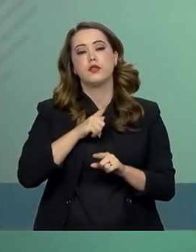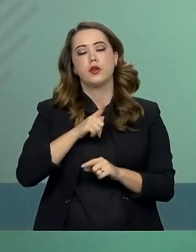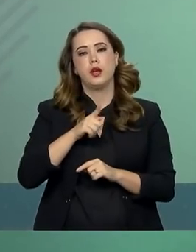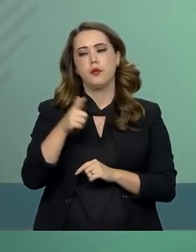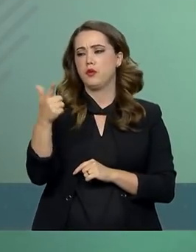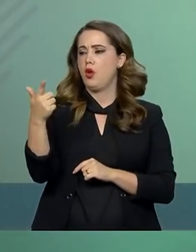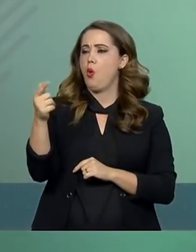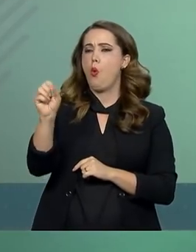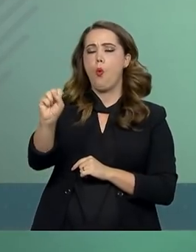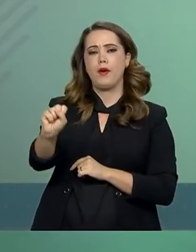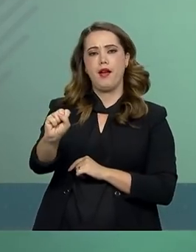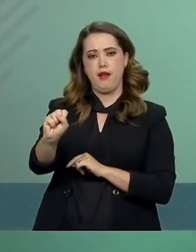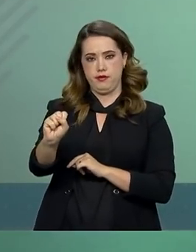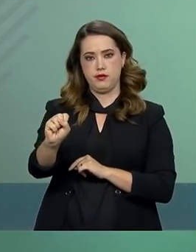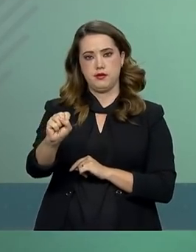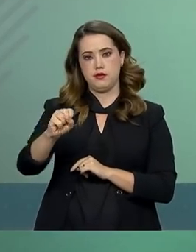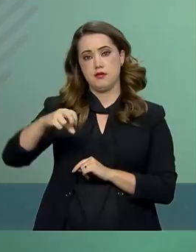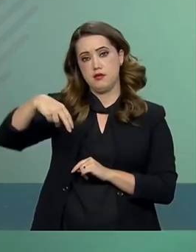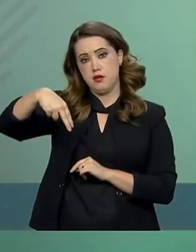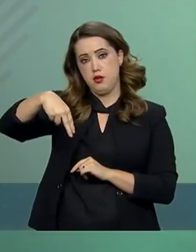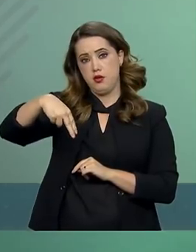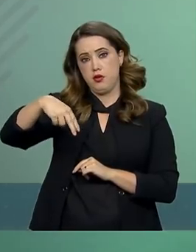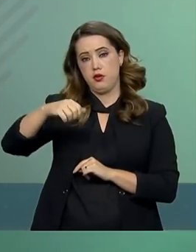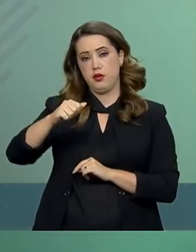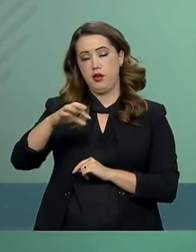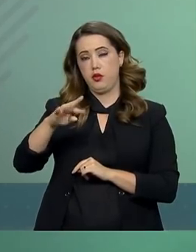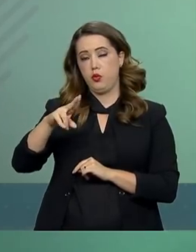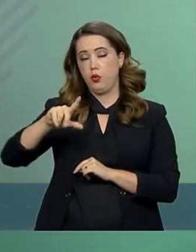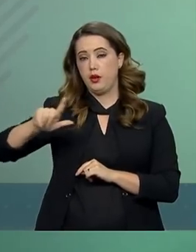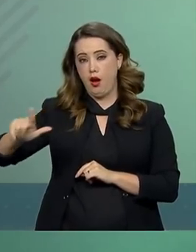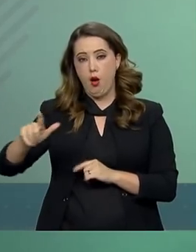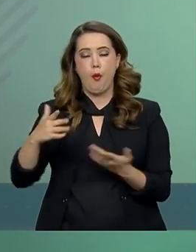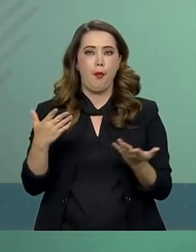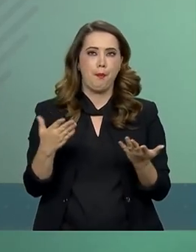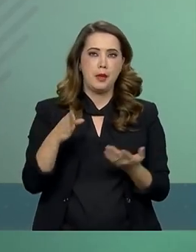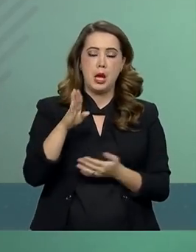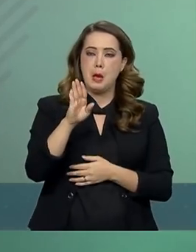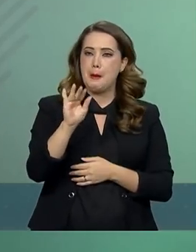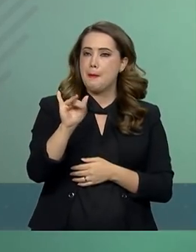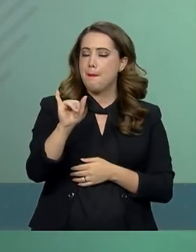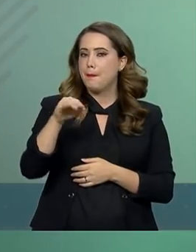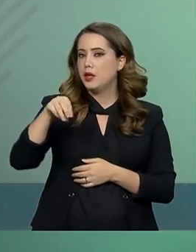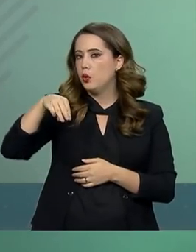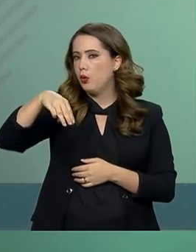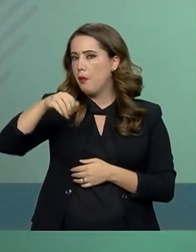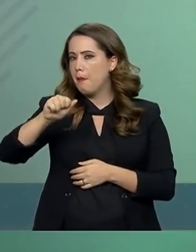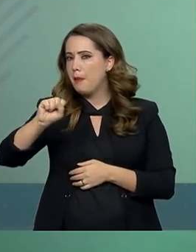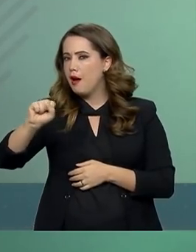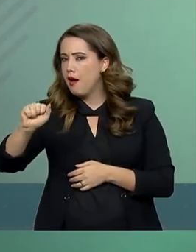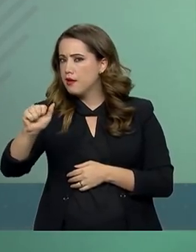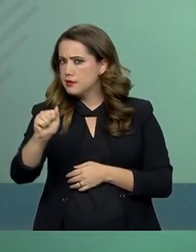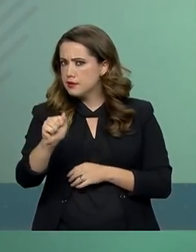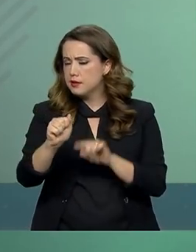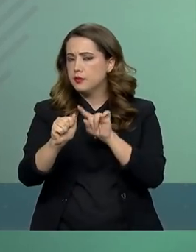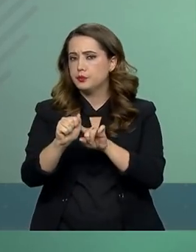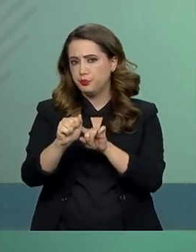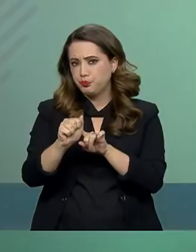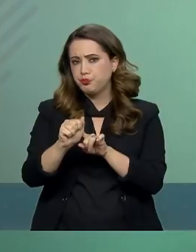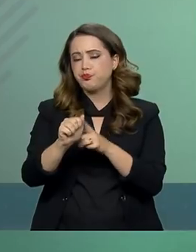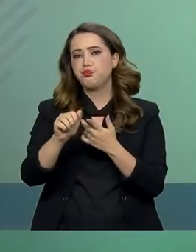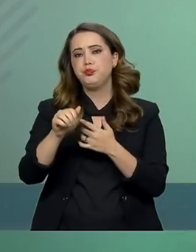biomassa de resíduos de madeira, energia solar e óleo diesel.